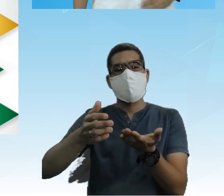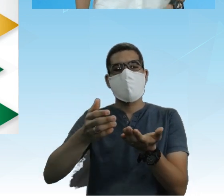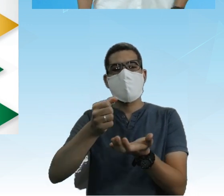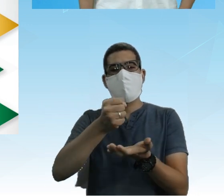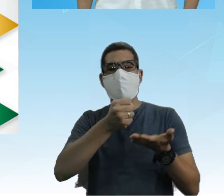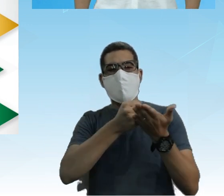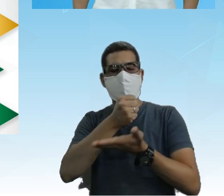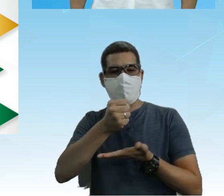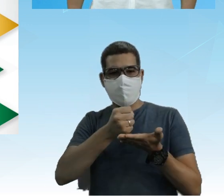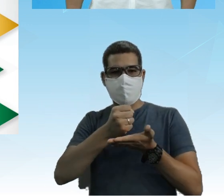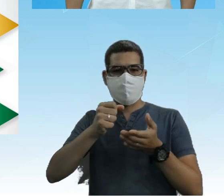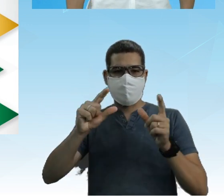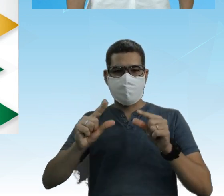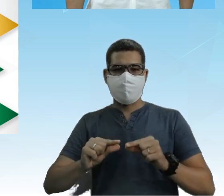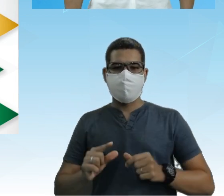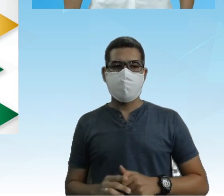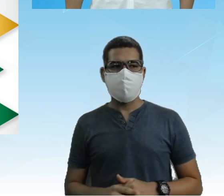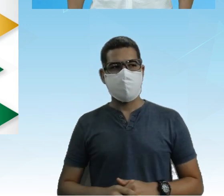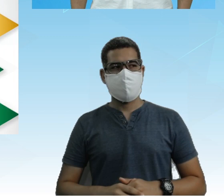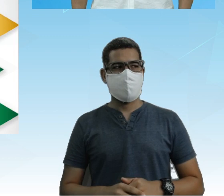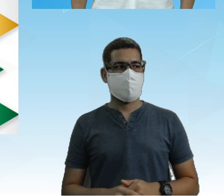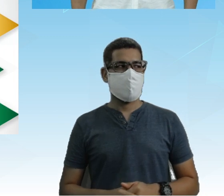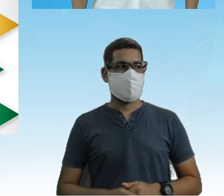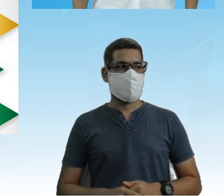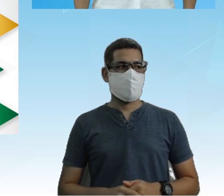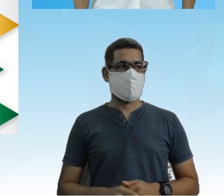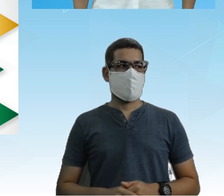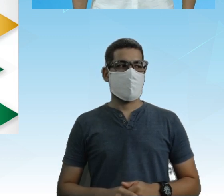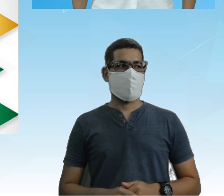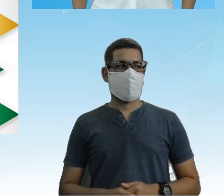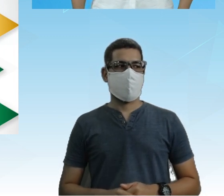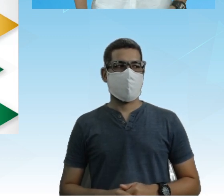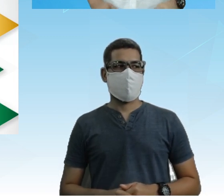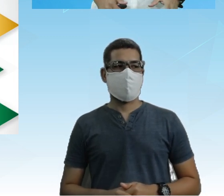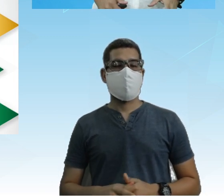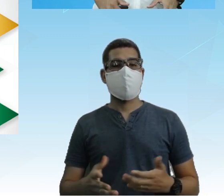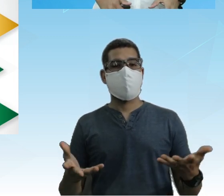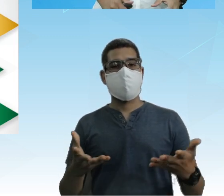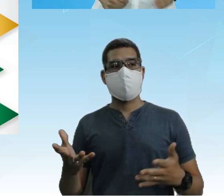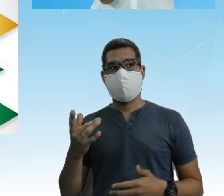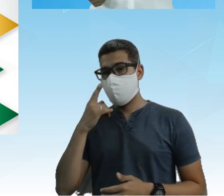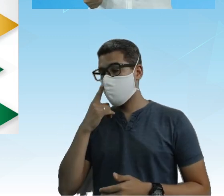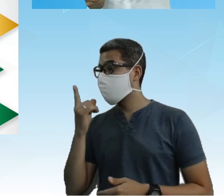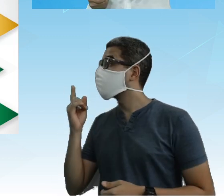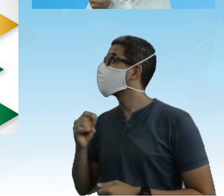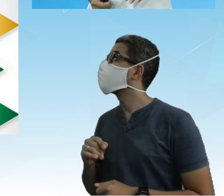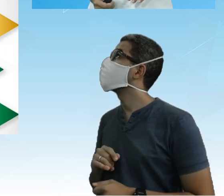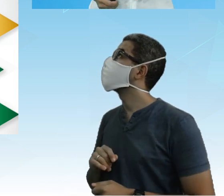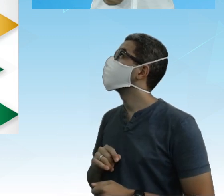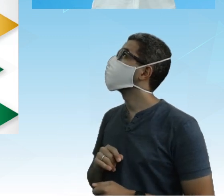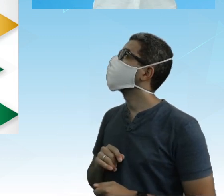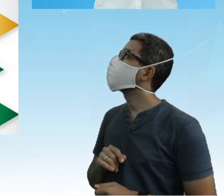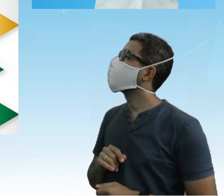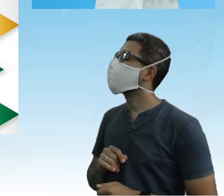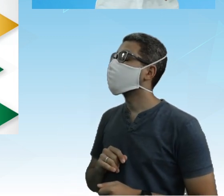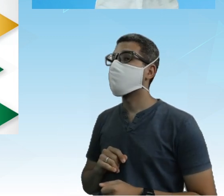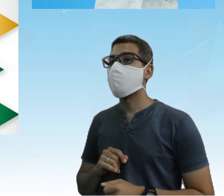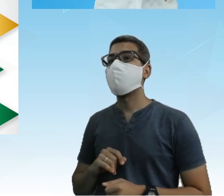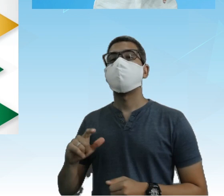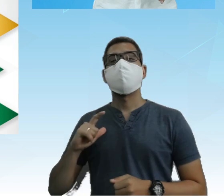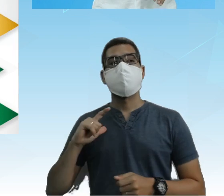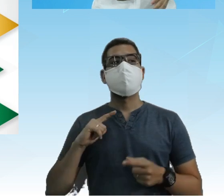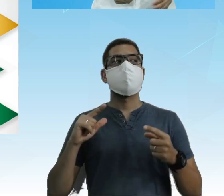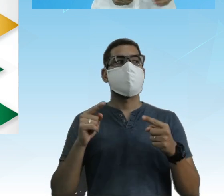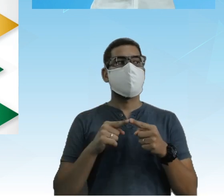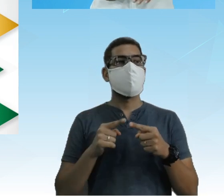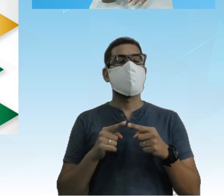E a base menor Que ficou embaixo Tá bom? Vamos lá Esse é um exemplo Aí agora tem uma outra forma Que é Já uma questão